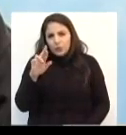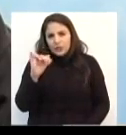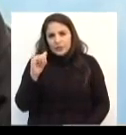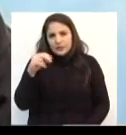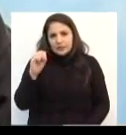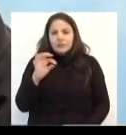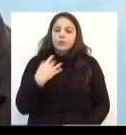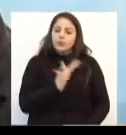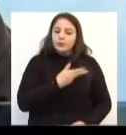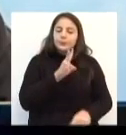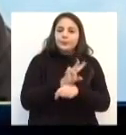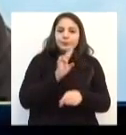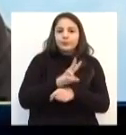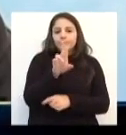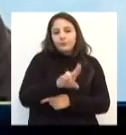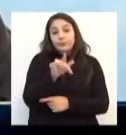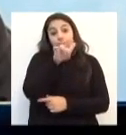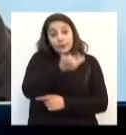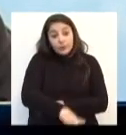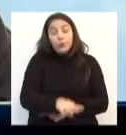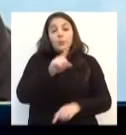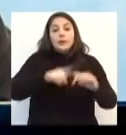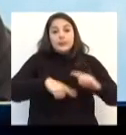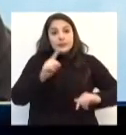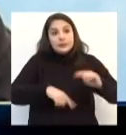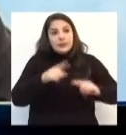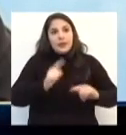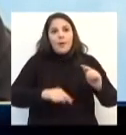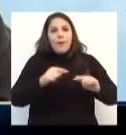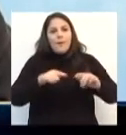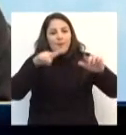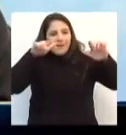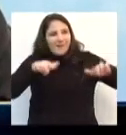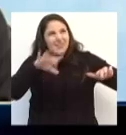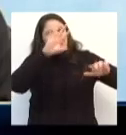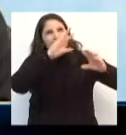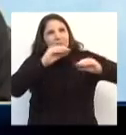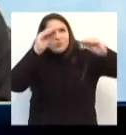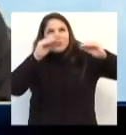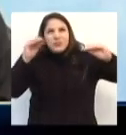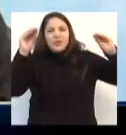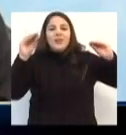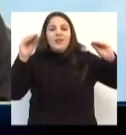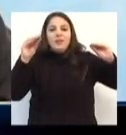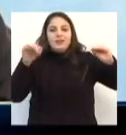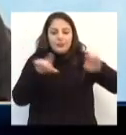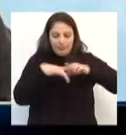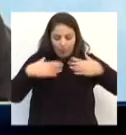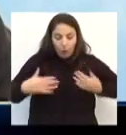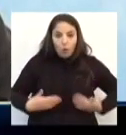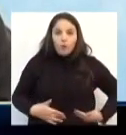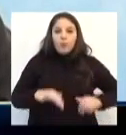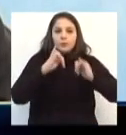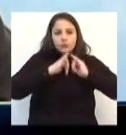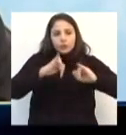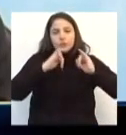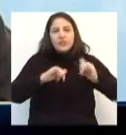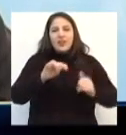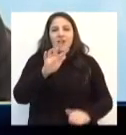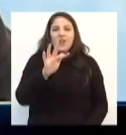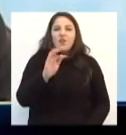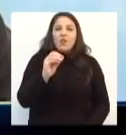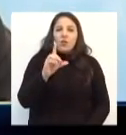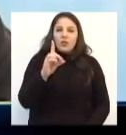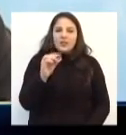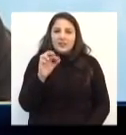gente tem esse cuidado de reutilizar o material para cenário, para figurino, o material que a gente utiliza para divulgação também, folders,